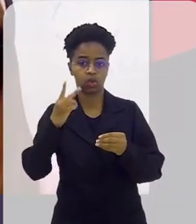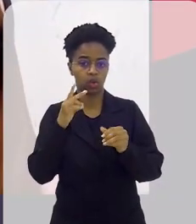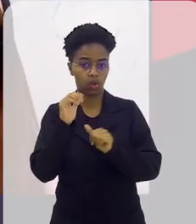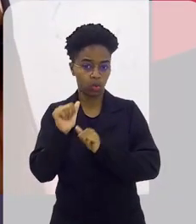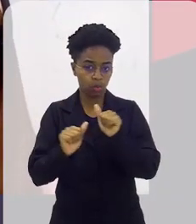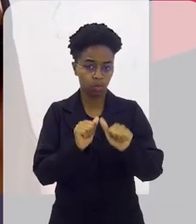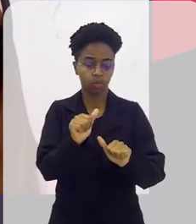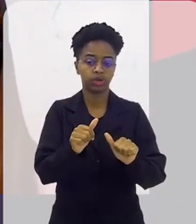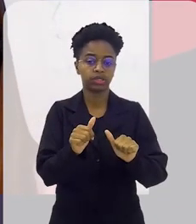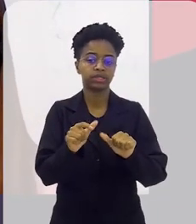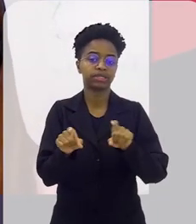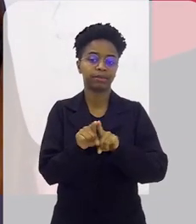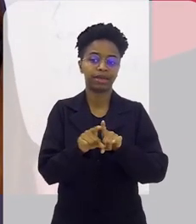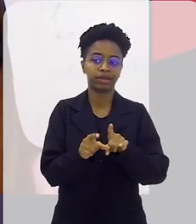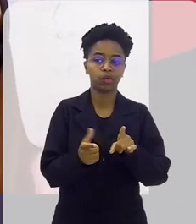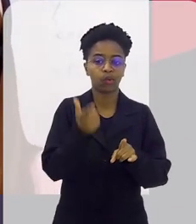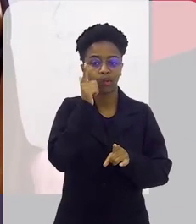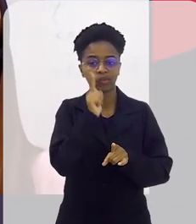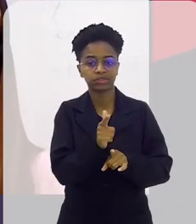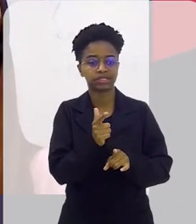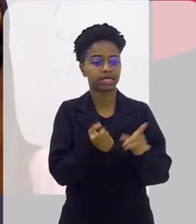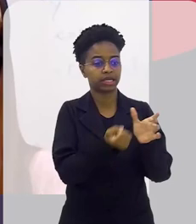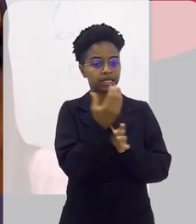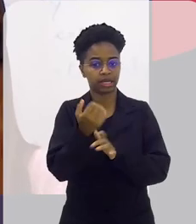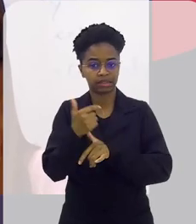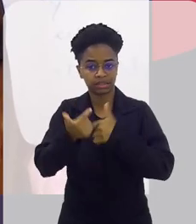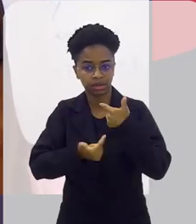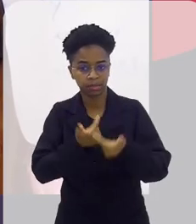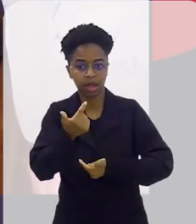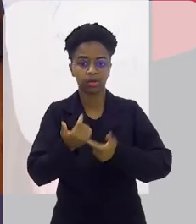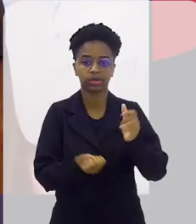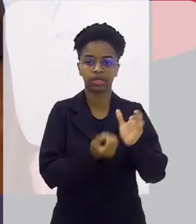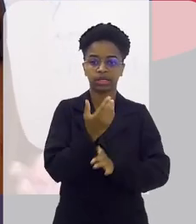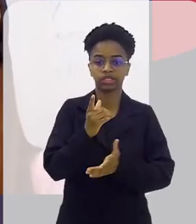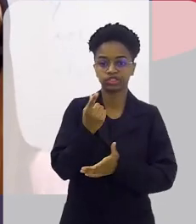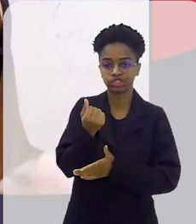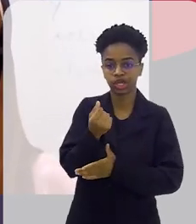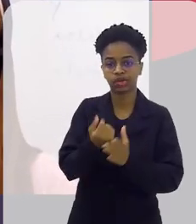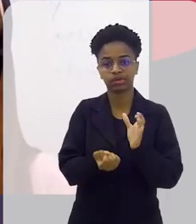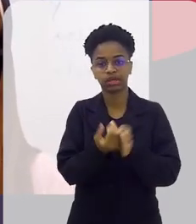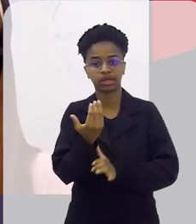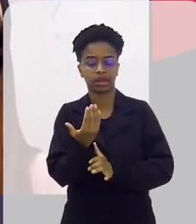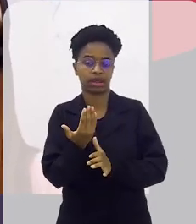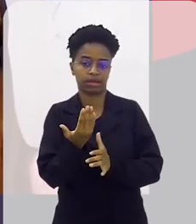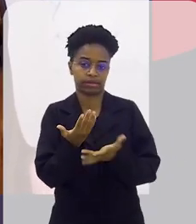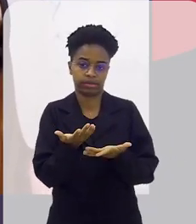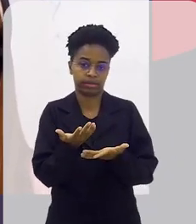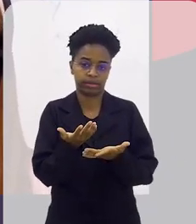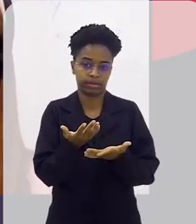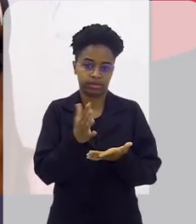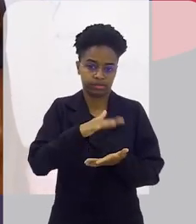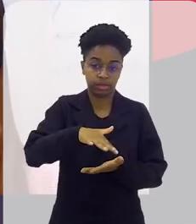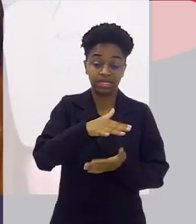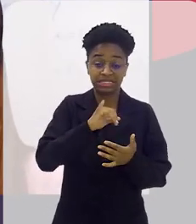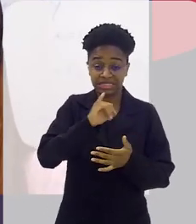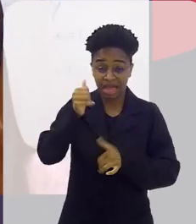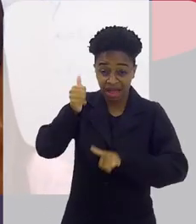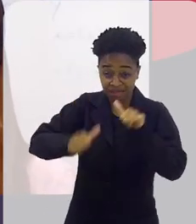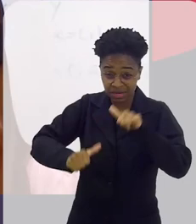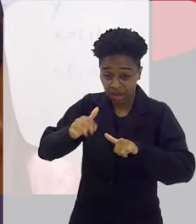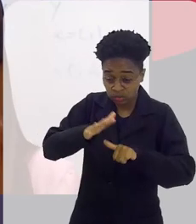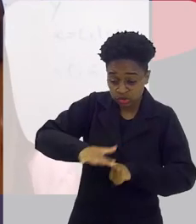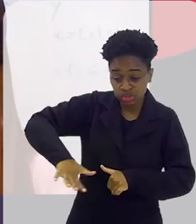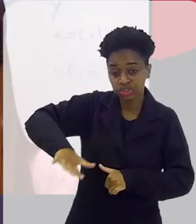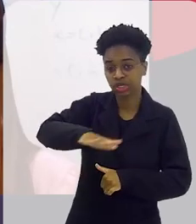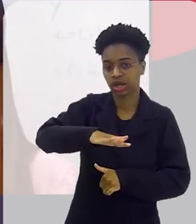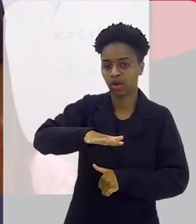transforma ele em geração de renda, de receita e de emprego. Então, se você avaliar a cadeia toda por um todo,